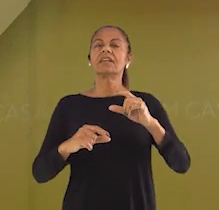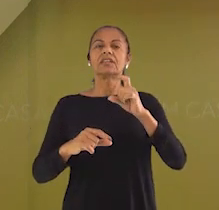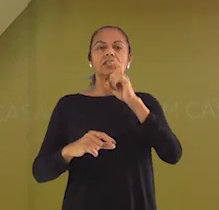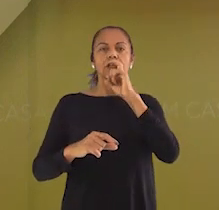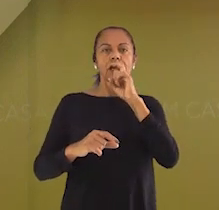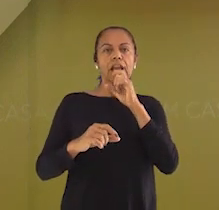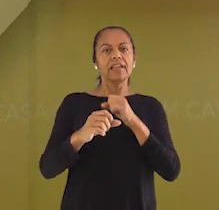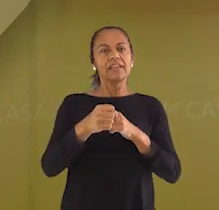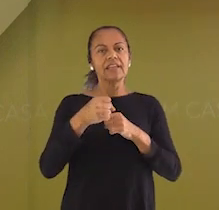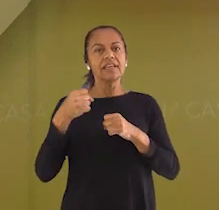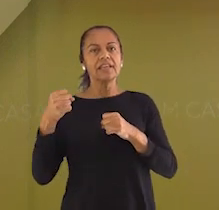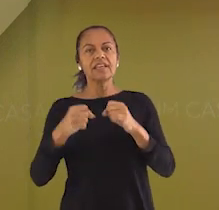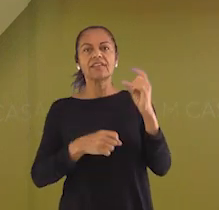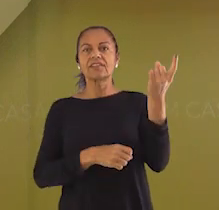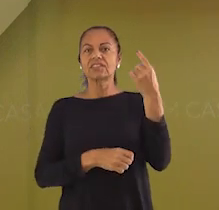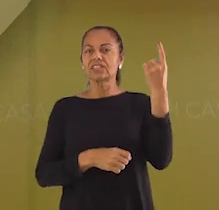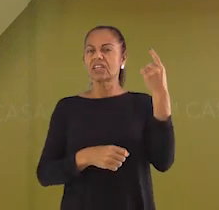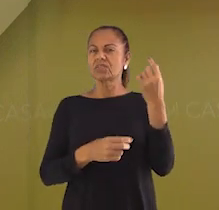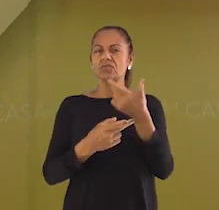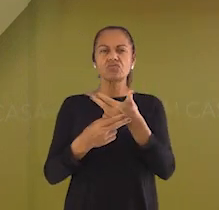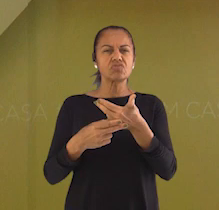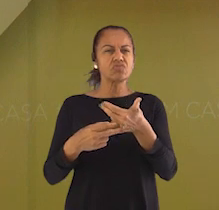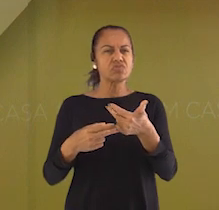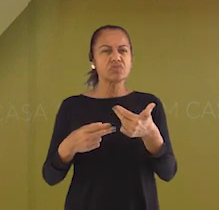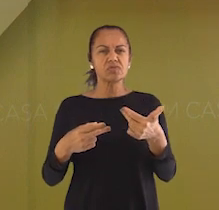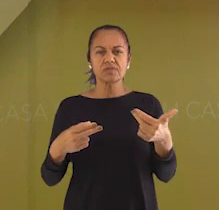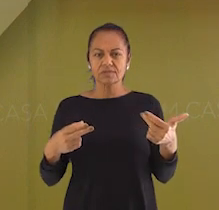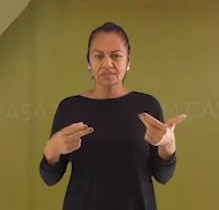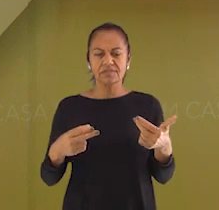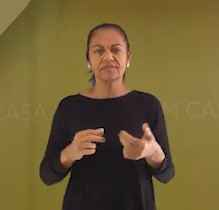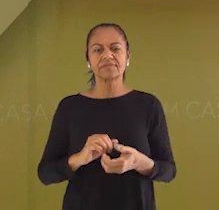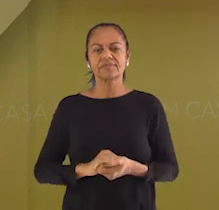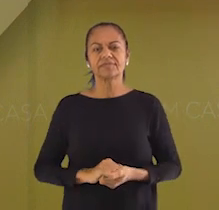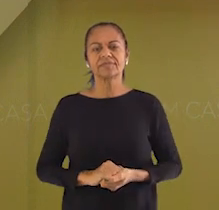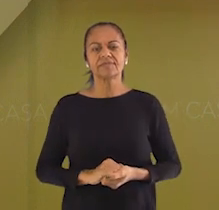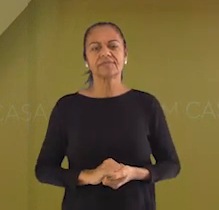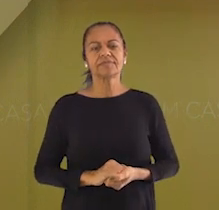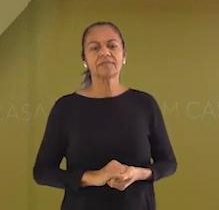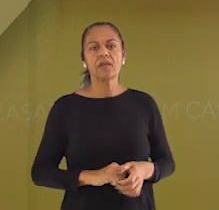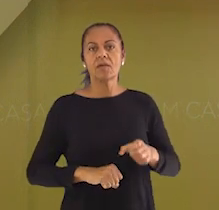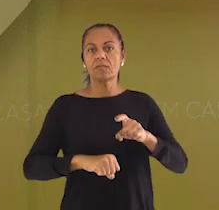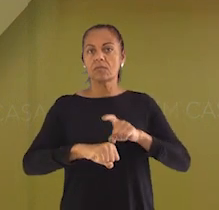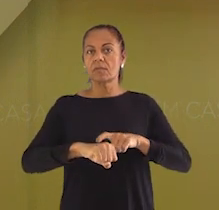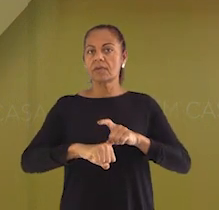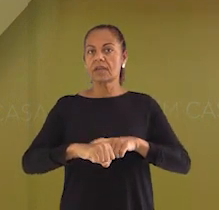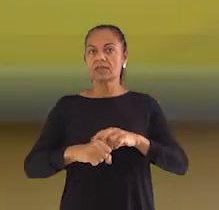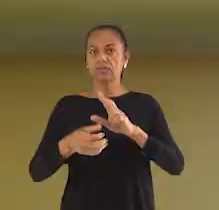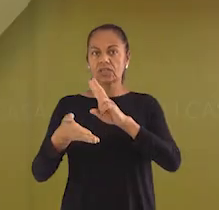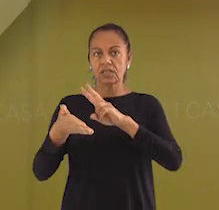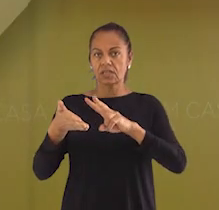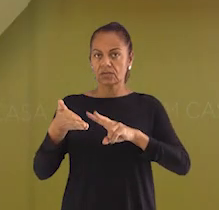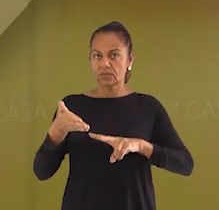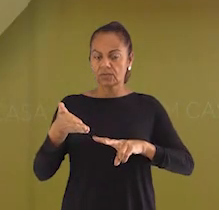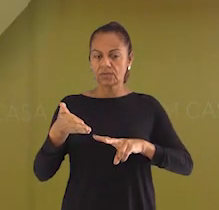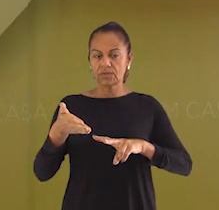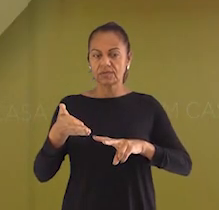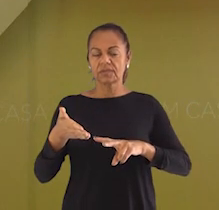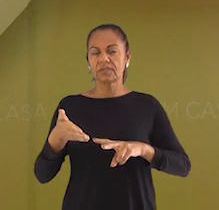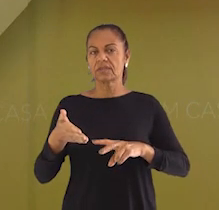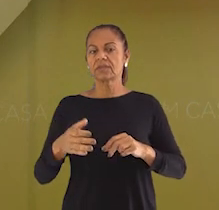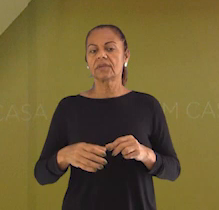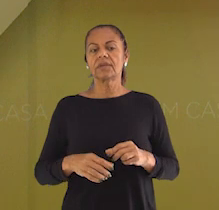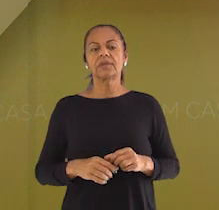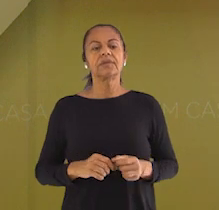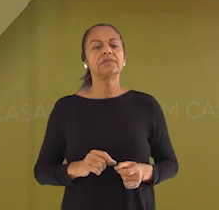a geladeira, ventilador, entre outros. Vamos para o nosso momento de leitura de hoje? O nosso